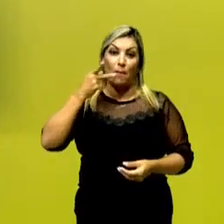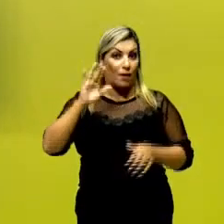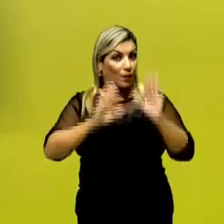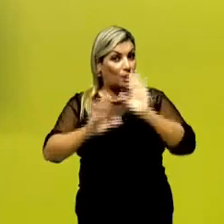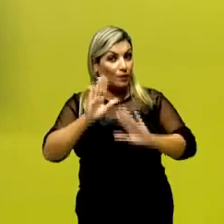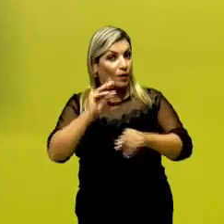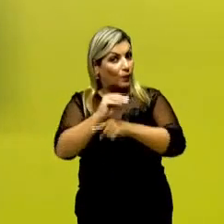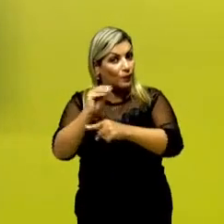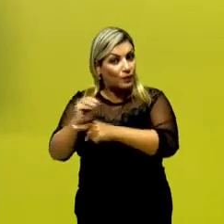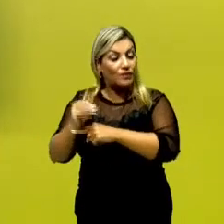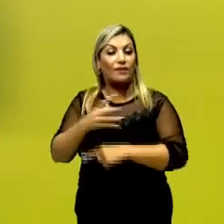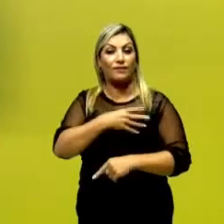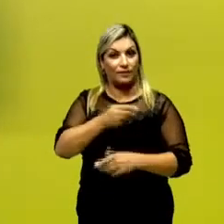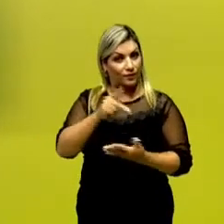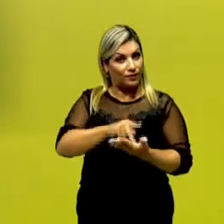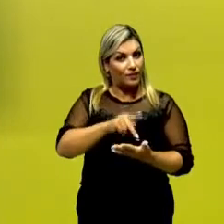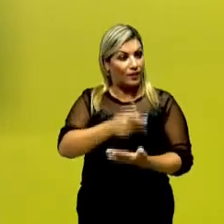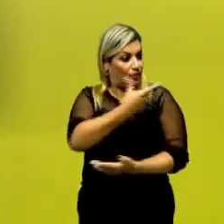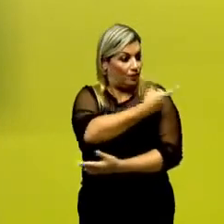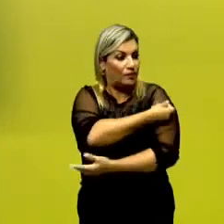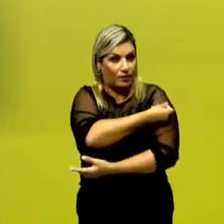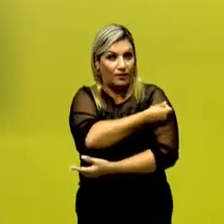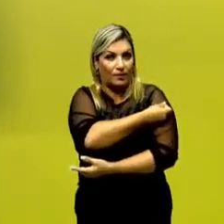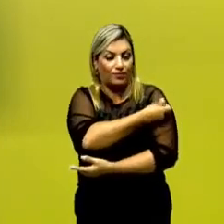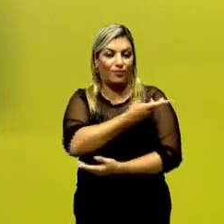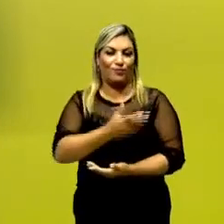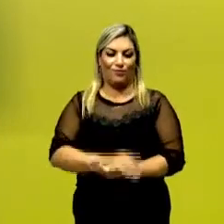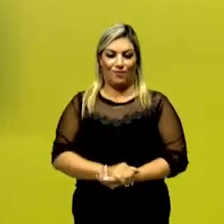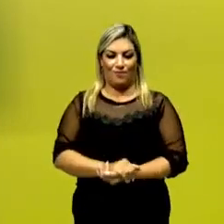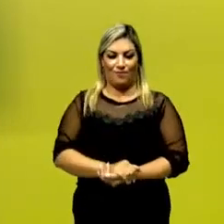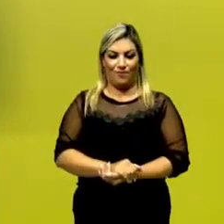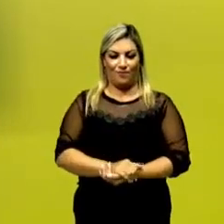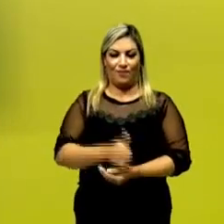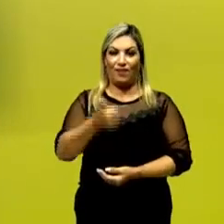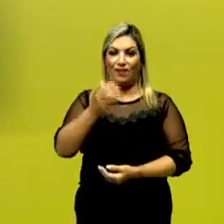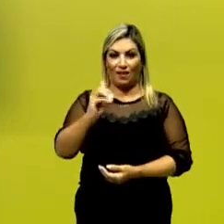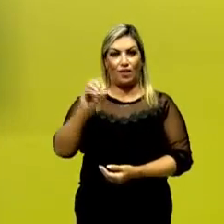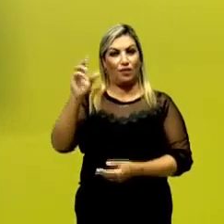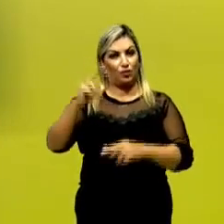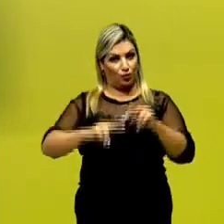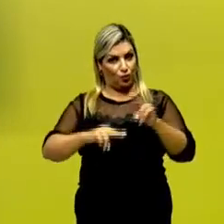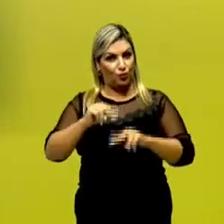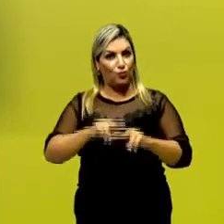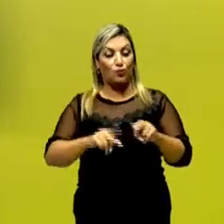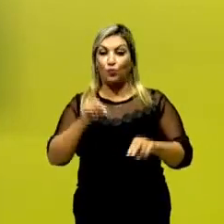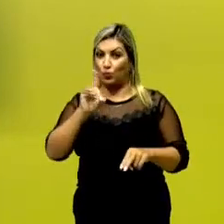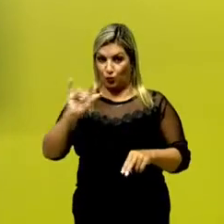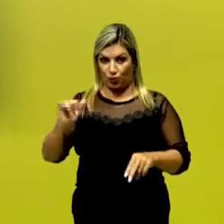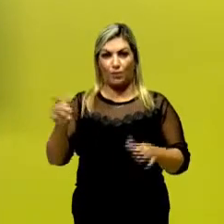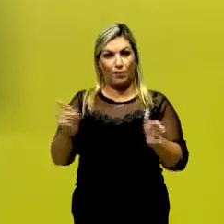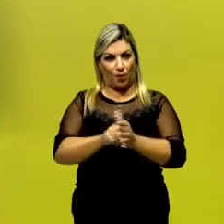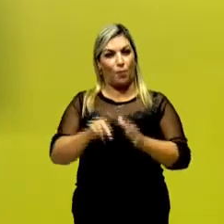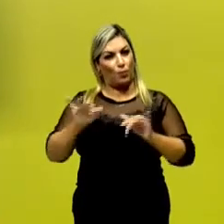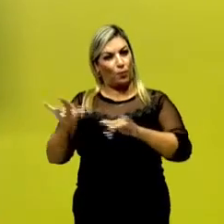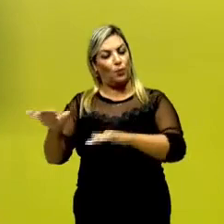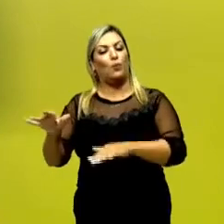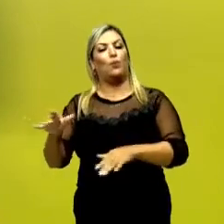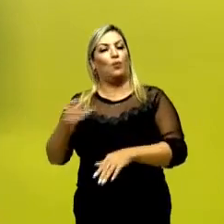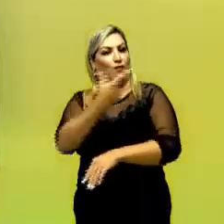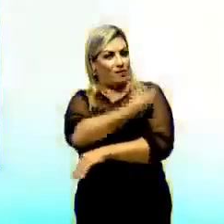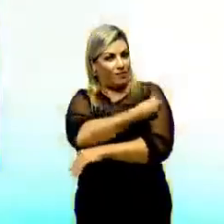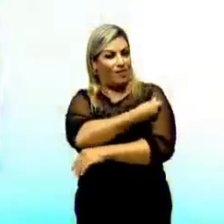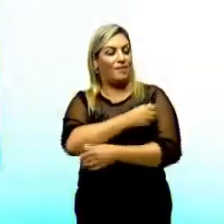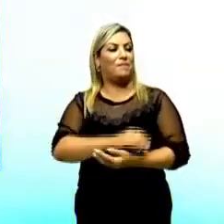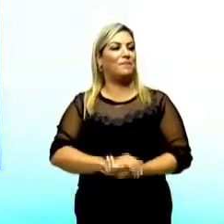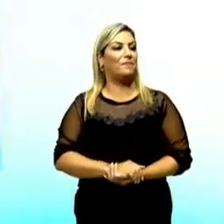né? De cuidar dos seus filhos, vacinando-os. Olha aqui, 10 de junho seria a data da campanha, mas o que eu chamo a atenção